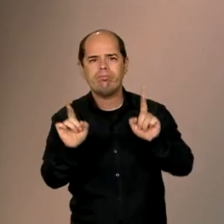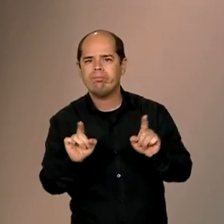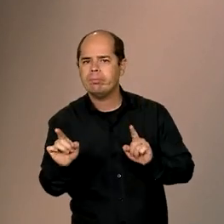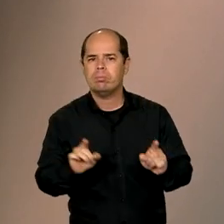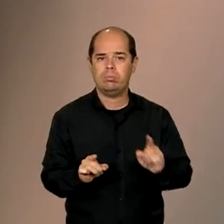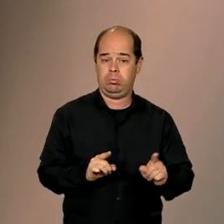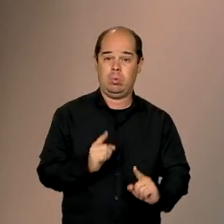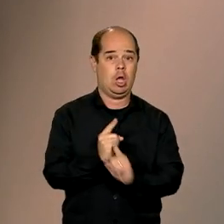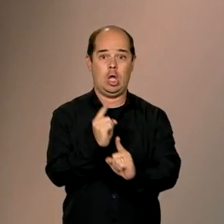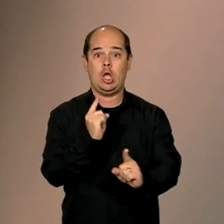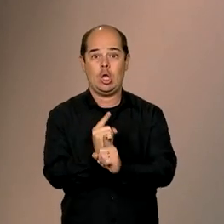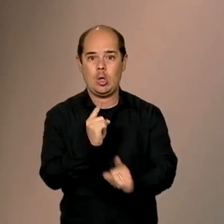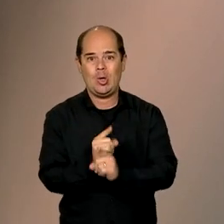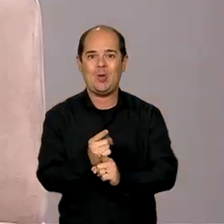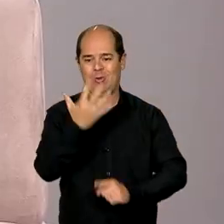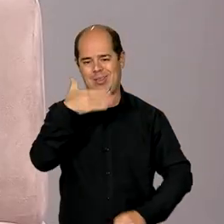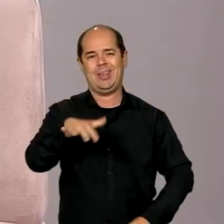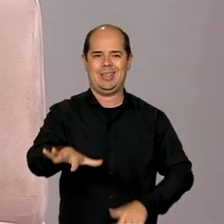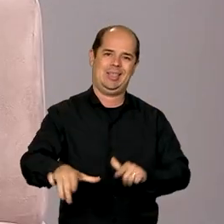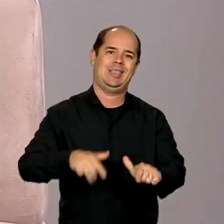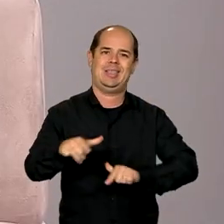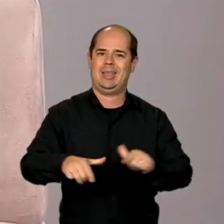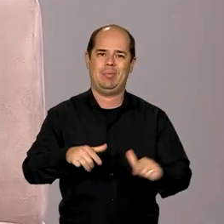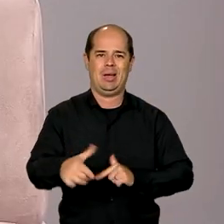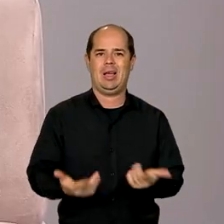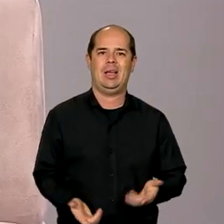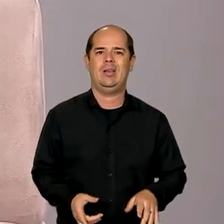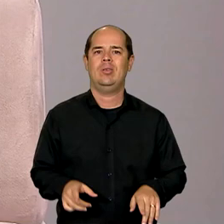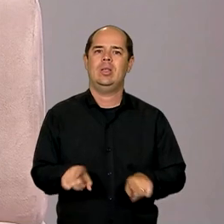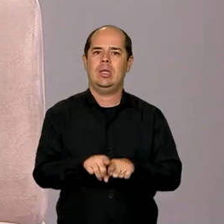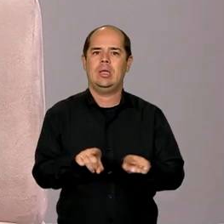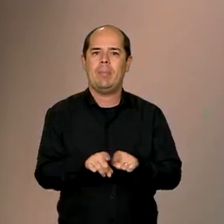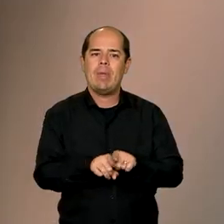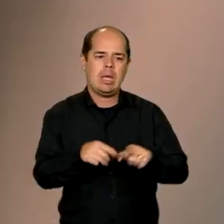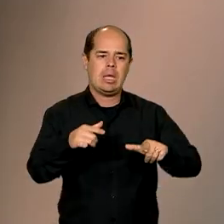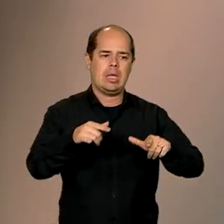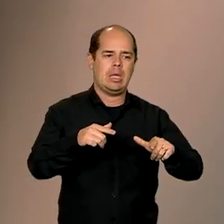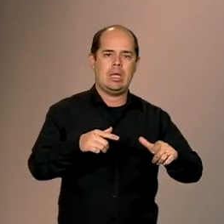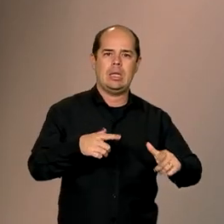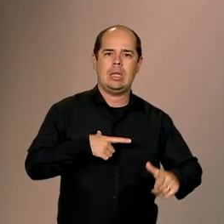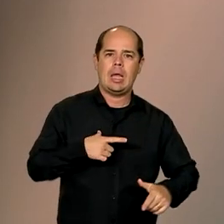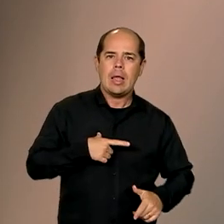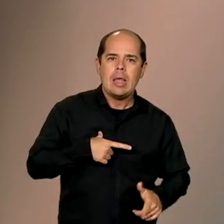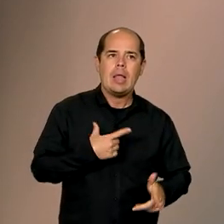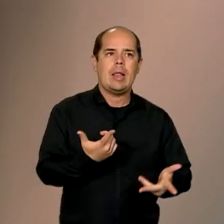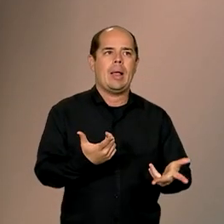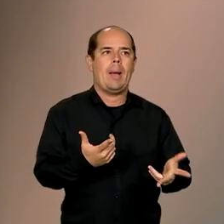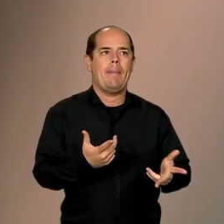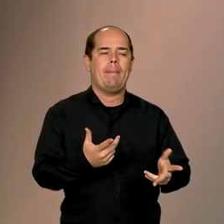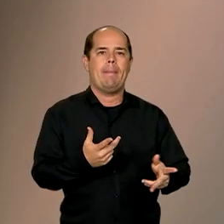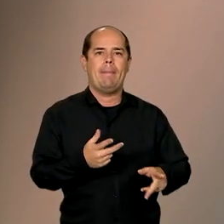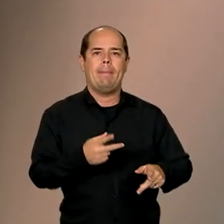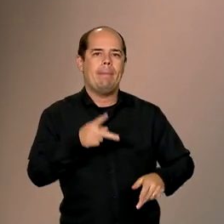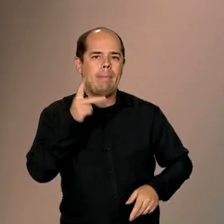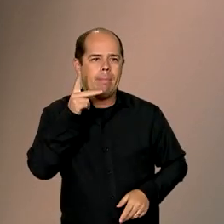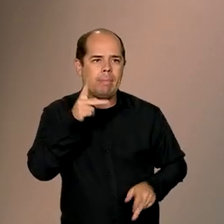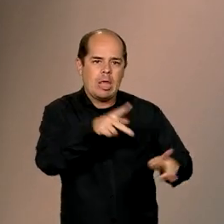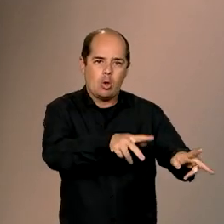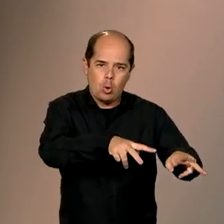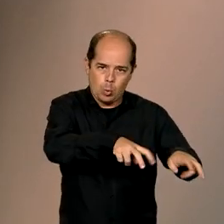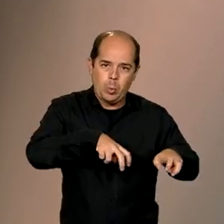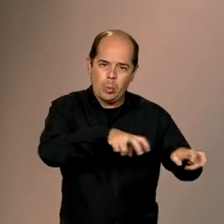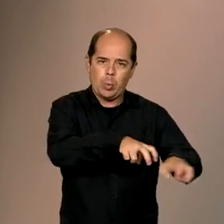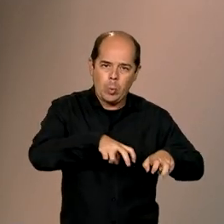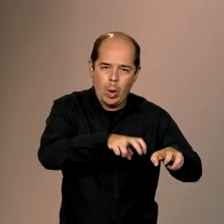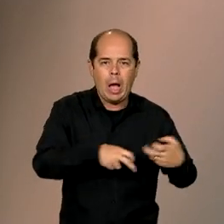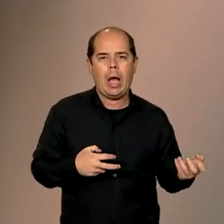constatado e várias atividades econômicas, as mais diversas, da pecuária ao trabalho doméstico, enfim, você tem